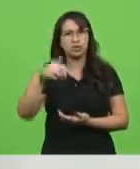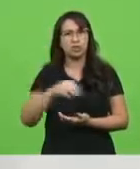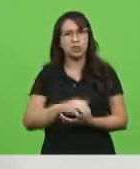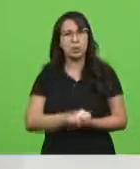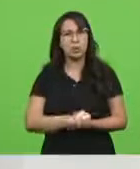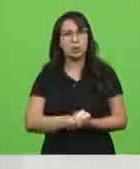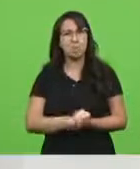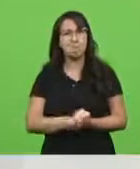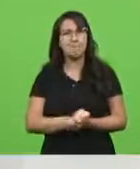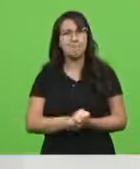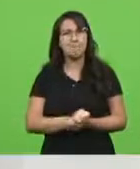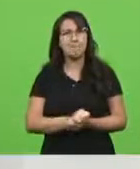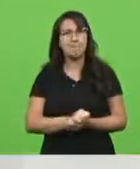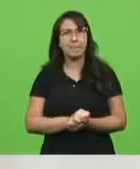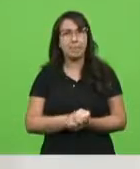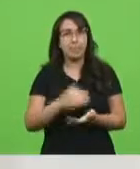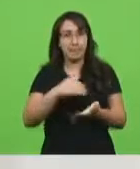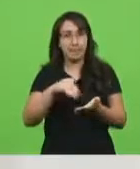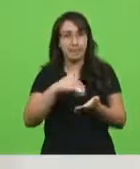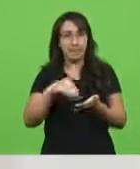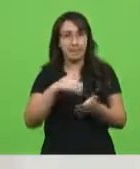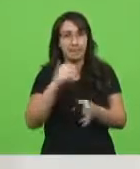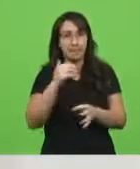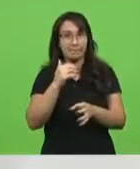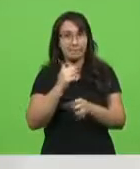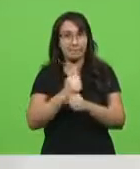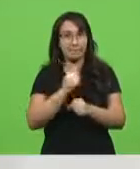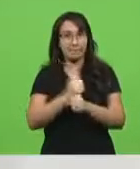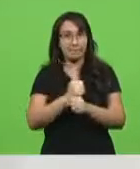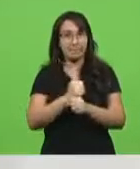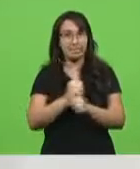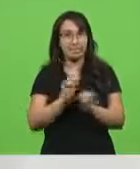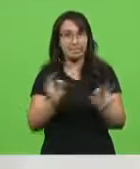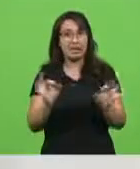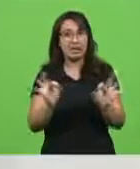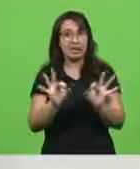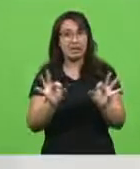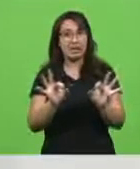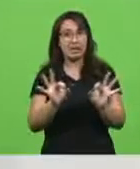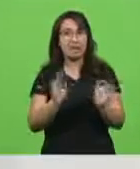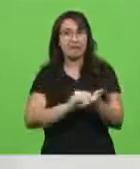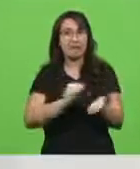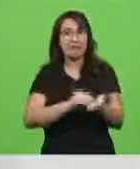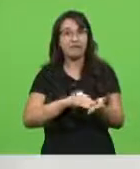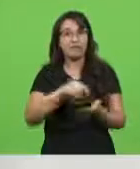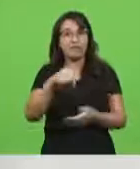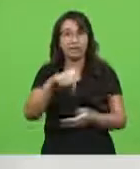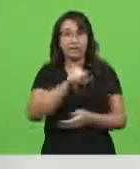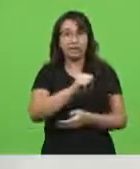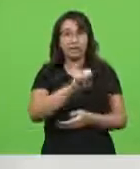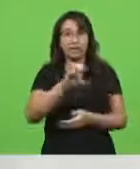O secretário da Fazenda diz que não tem catarinenses o suficiente em empregados ou desempregados